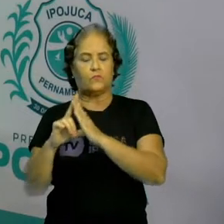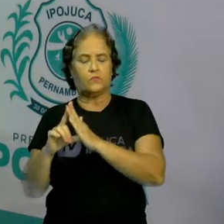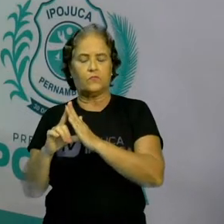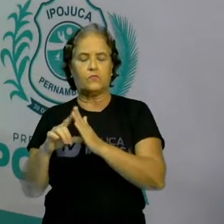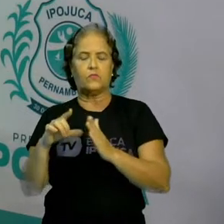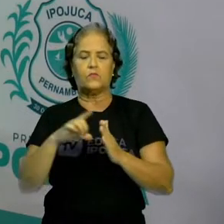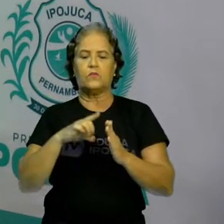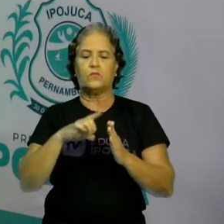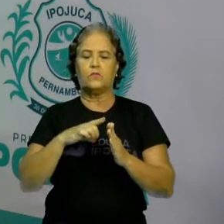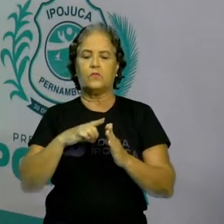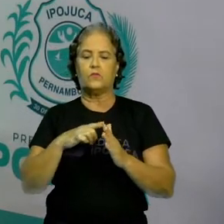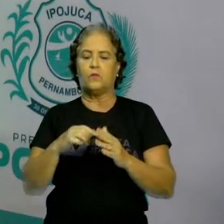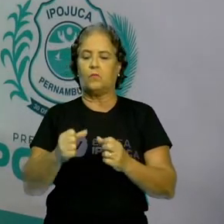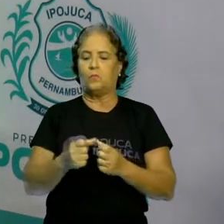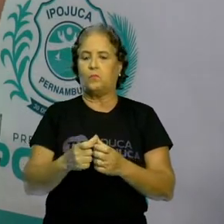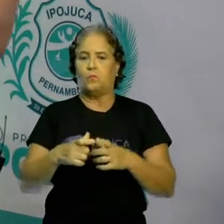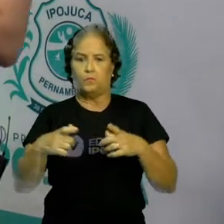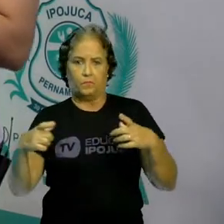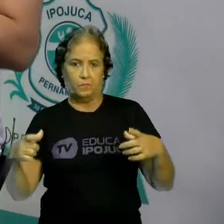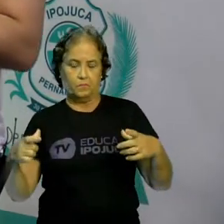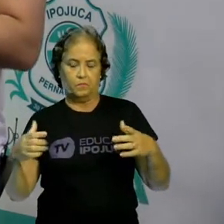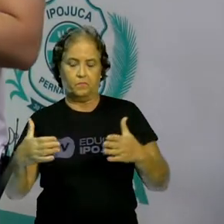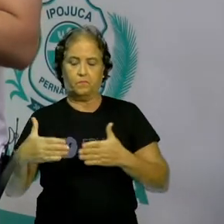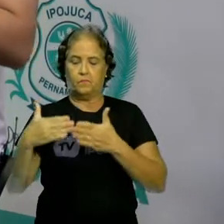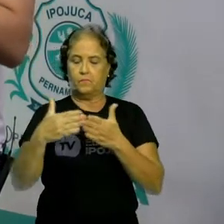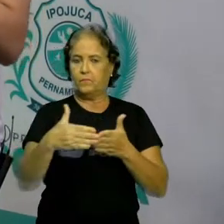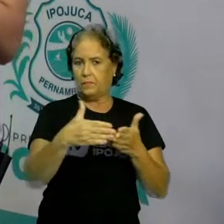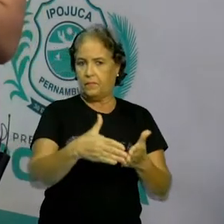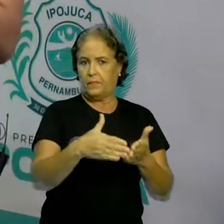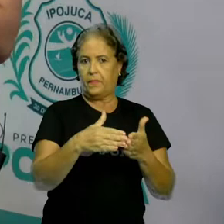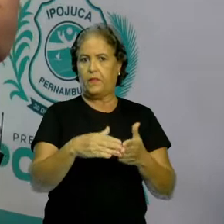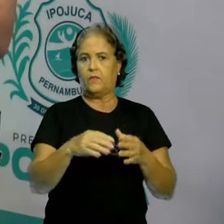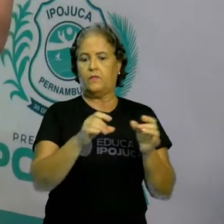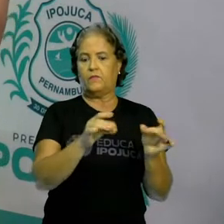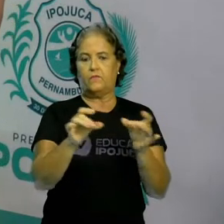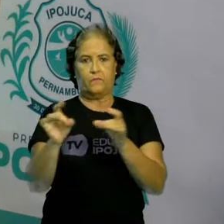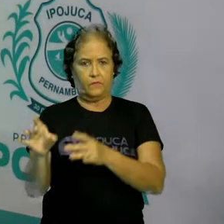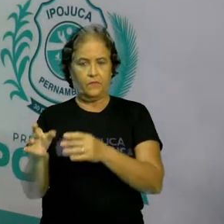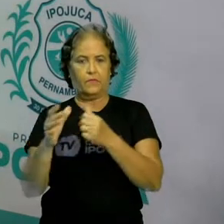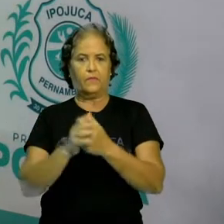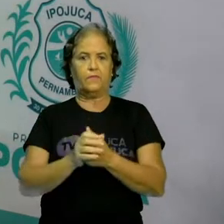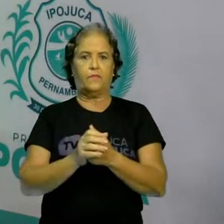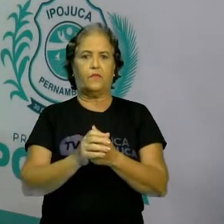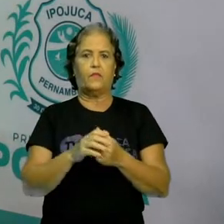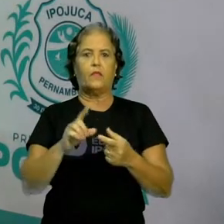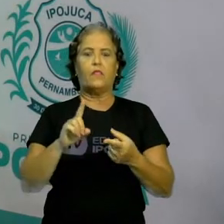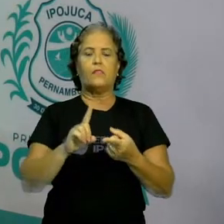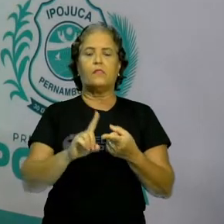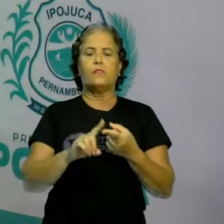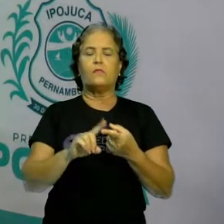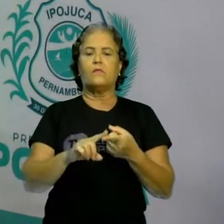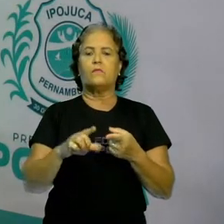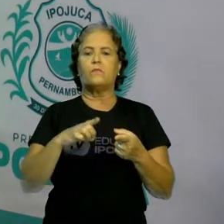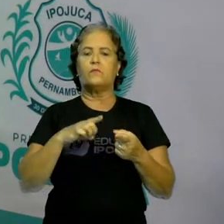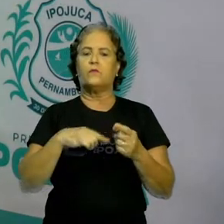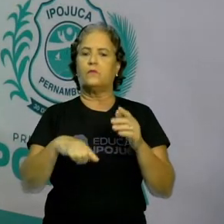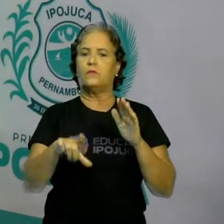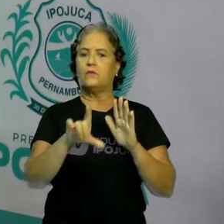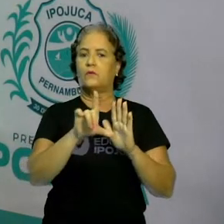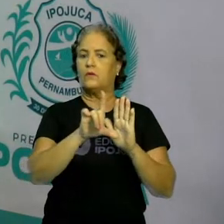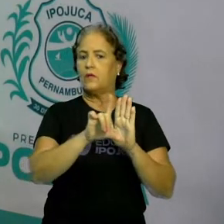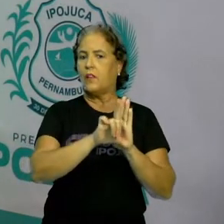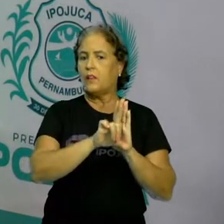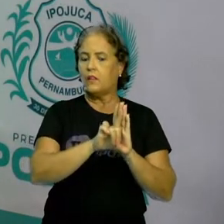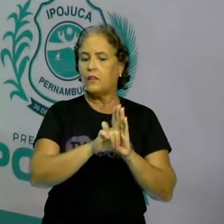mercante, ok? Por fim, nós temos aí a questão das leis de cercamento, tá? As leis de